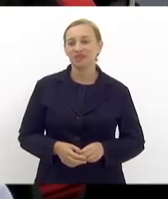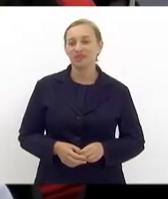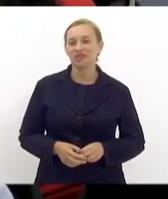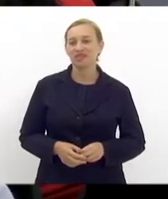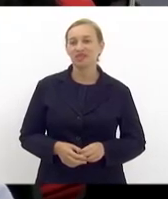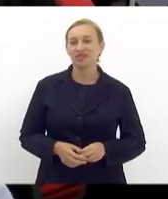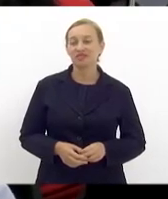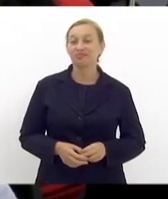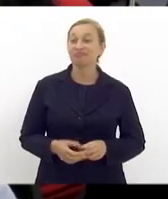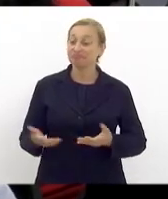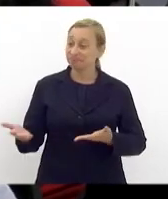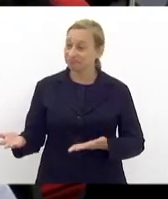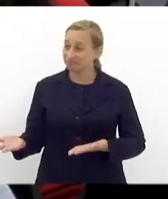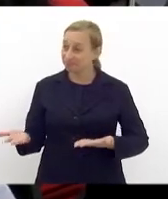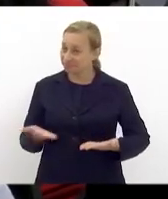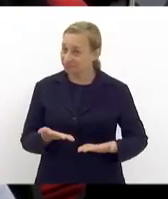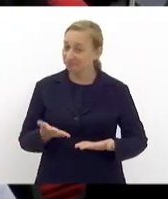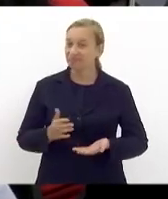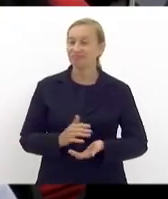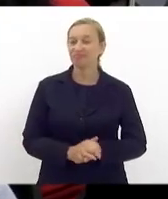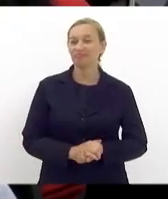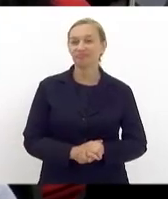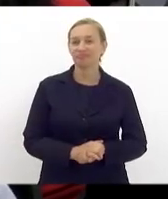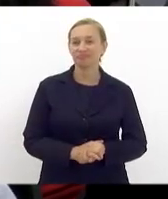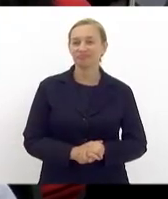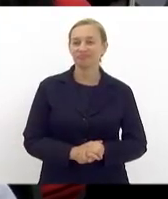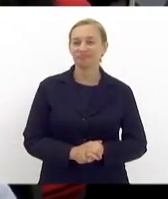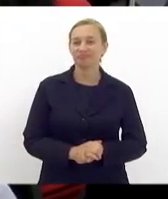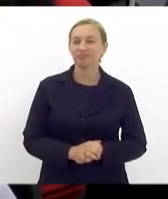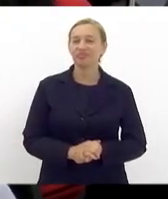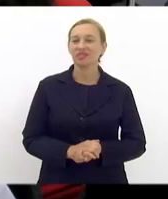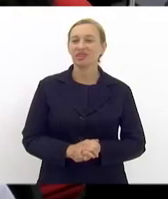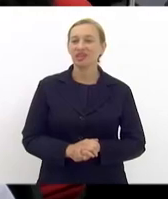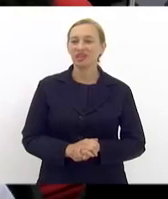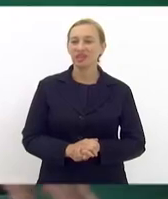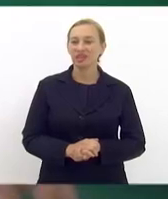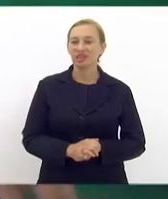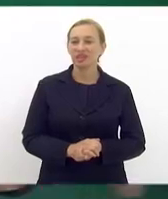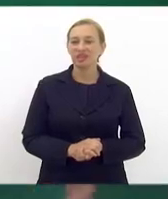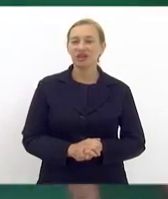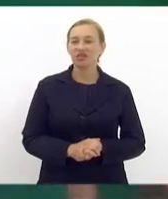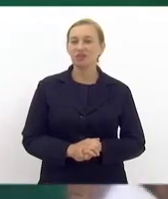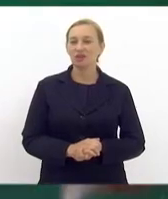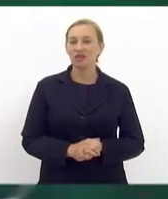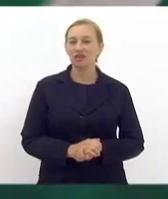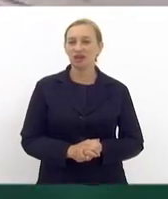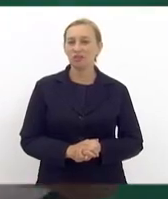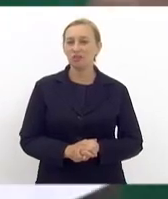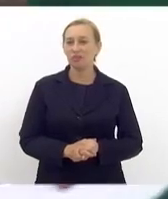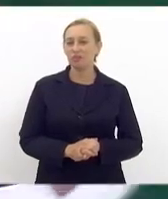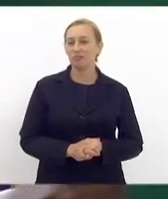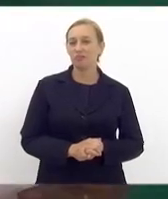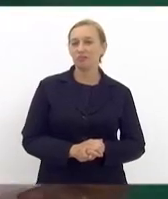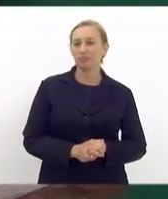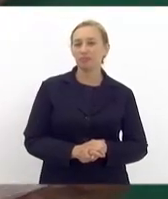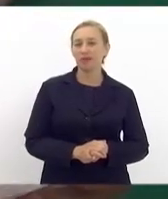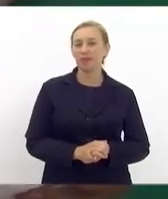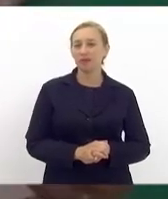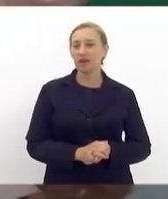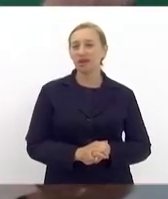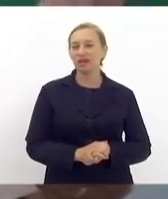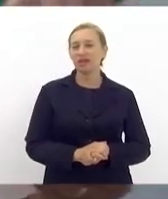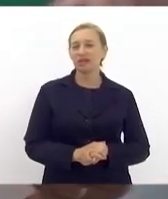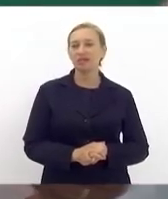Quero chamar... Já está aqui conosco o professor Felipe Souza Nilo Mendes. Quero chamar a doutora Cristina.